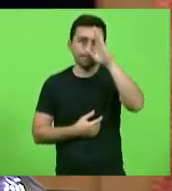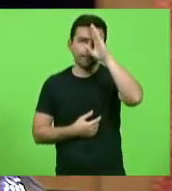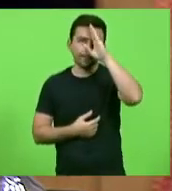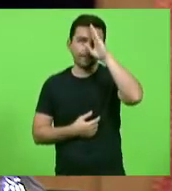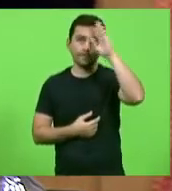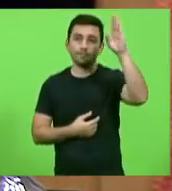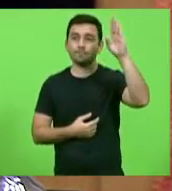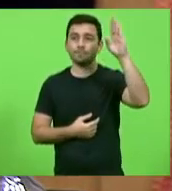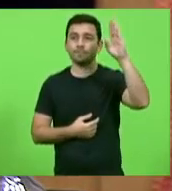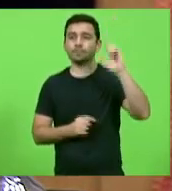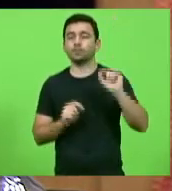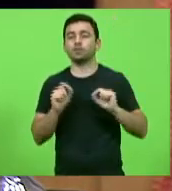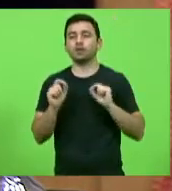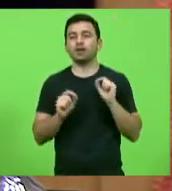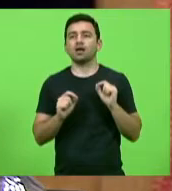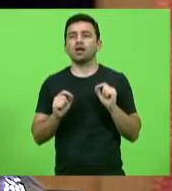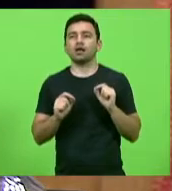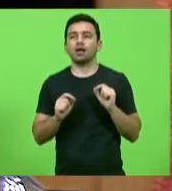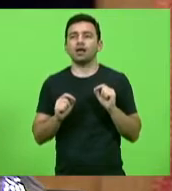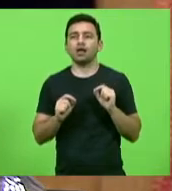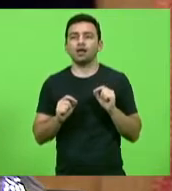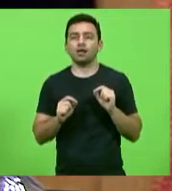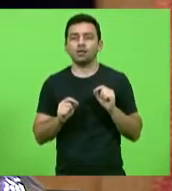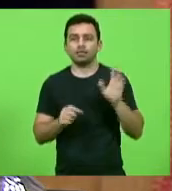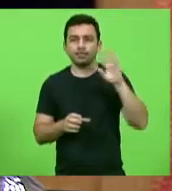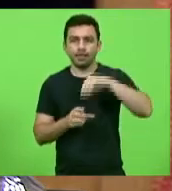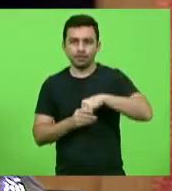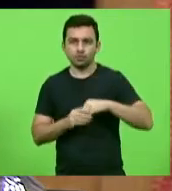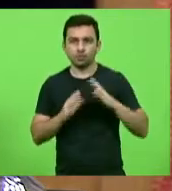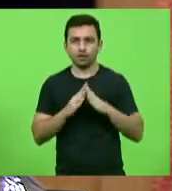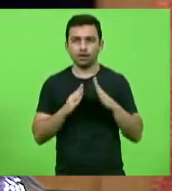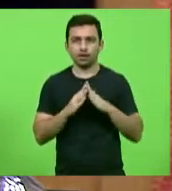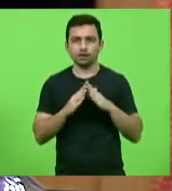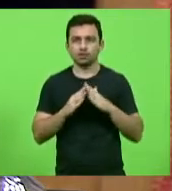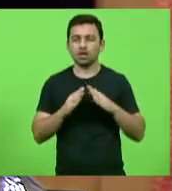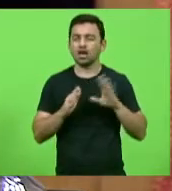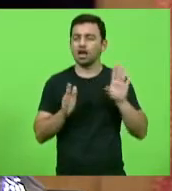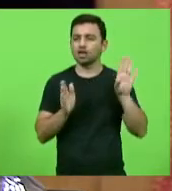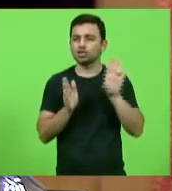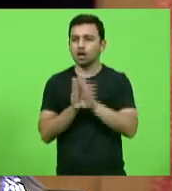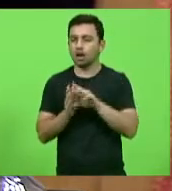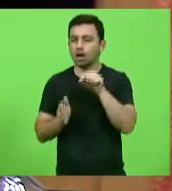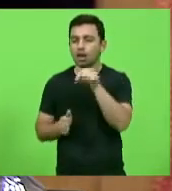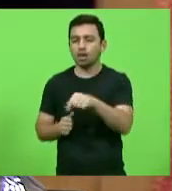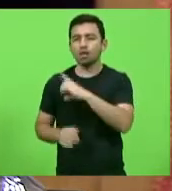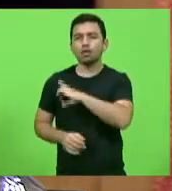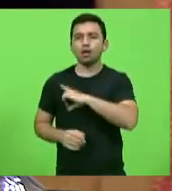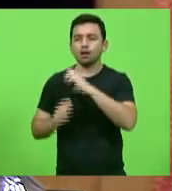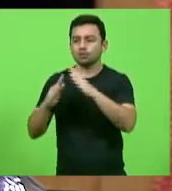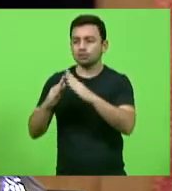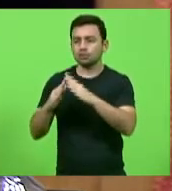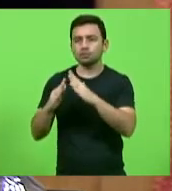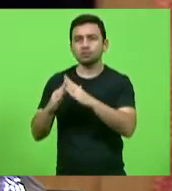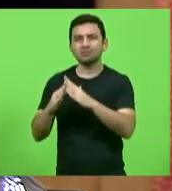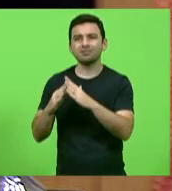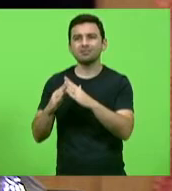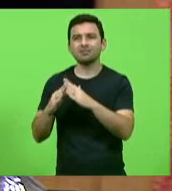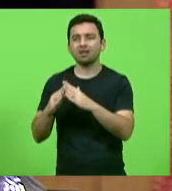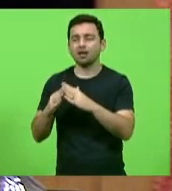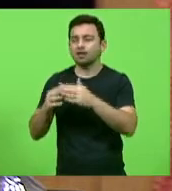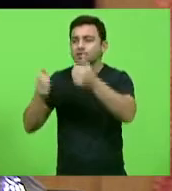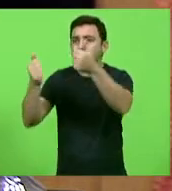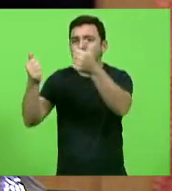nesses casos de violência doméstica, chega numa delegacia, deputado Berlano, até para ela